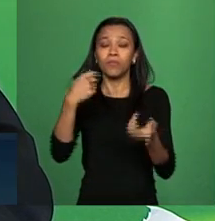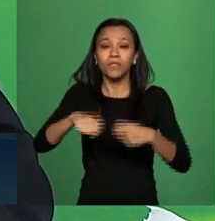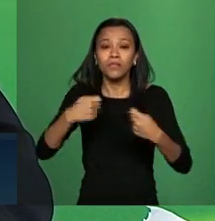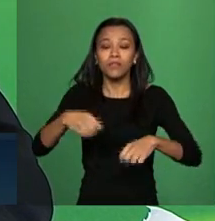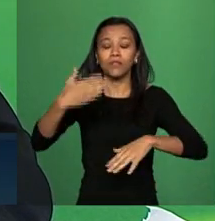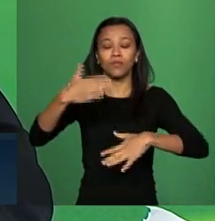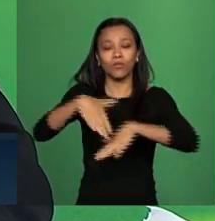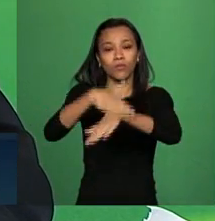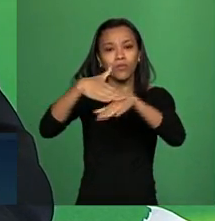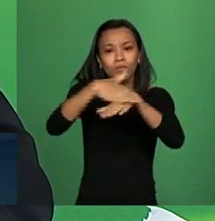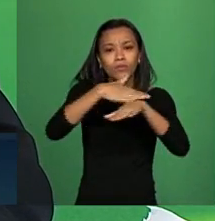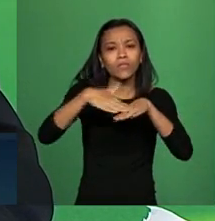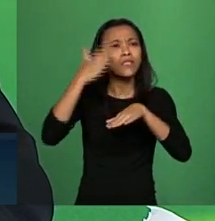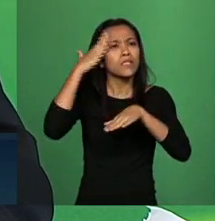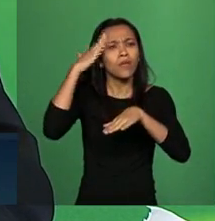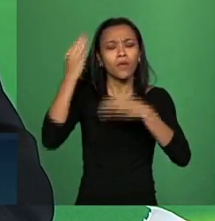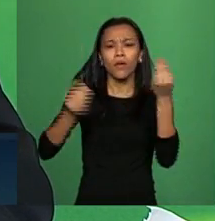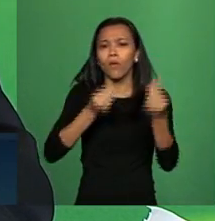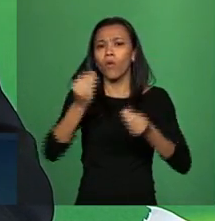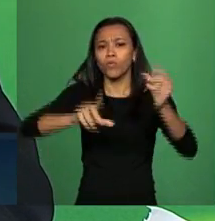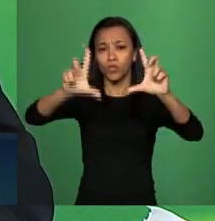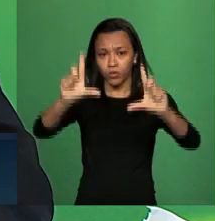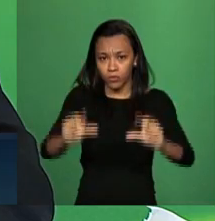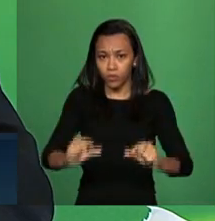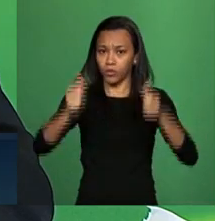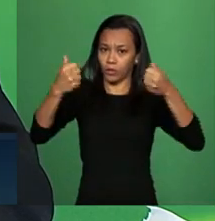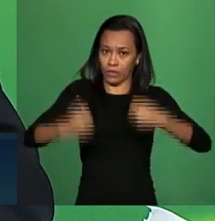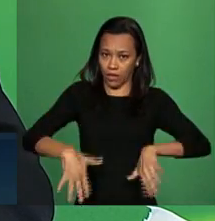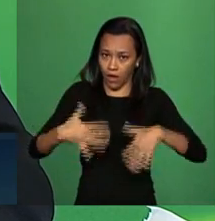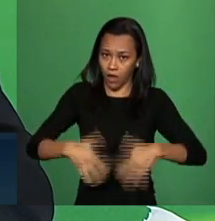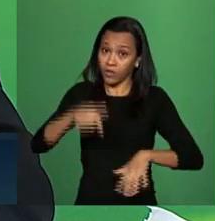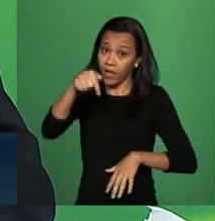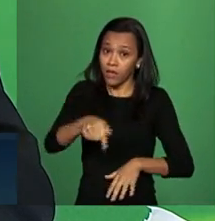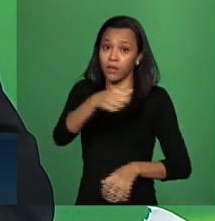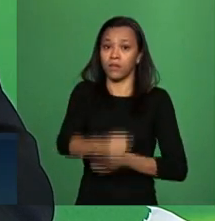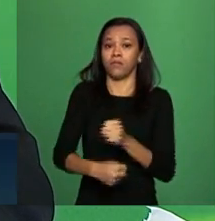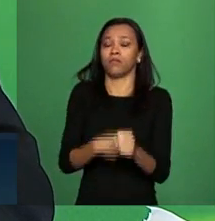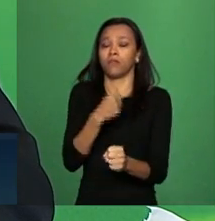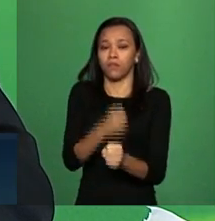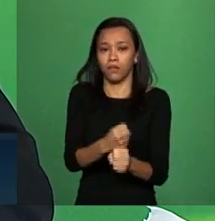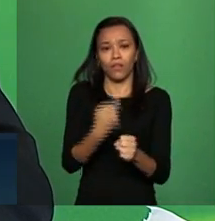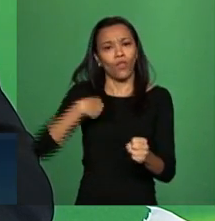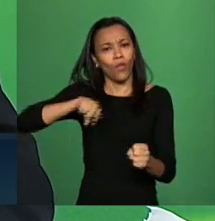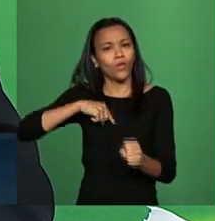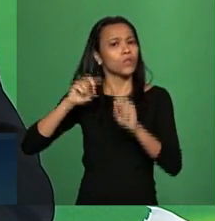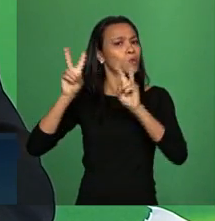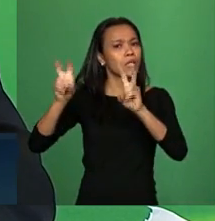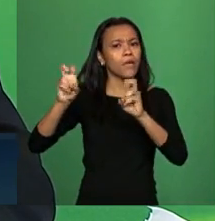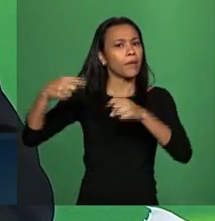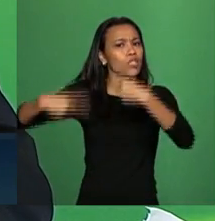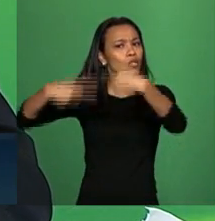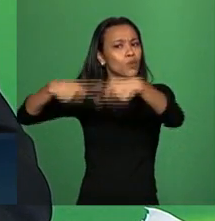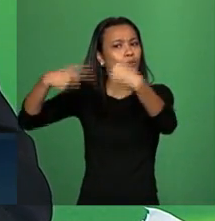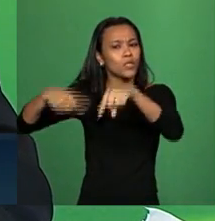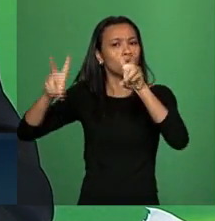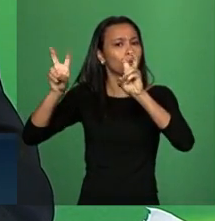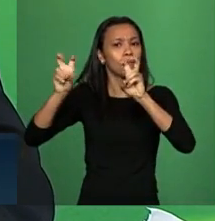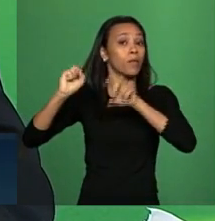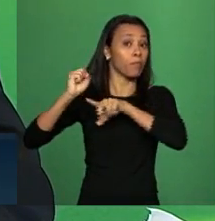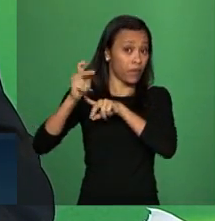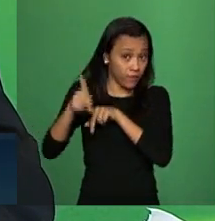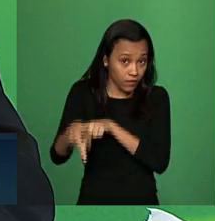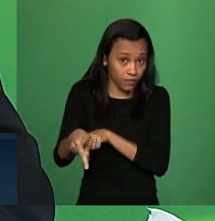gente diminui esse gasto este ano porque a gente está discutindo previdência social a gente também tem que discutir